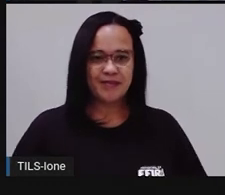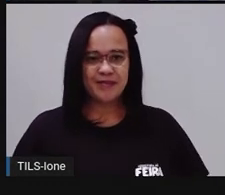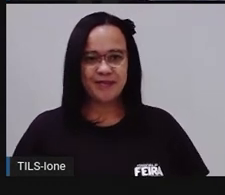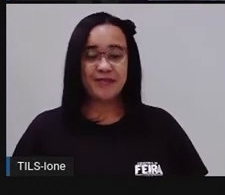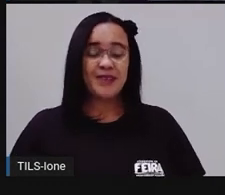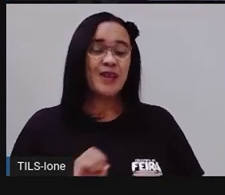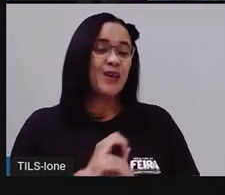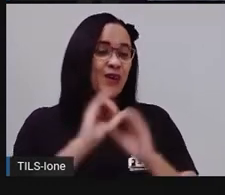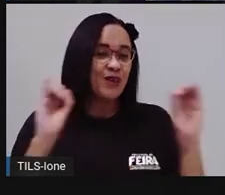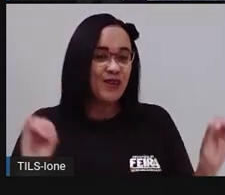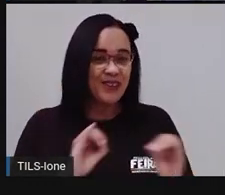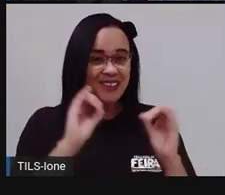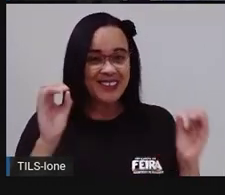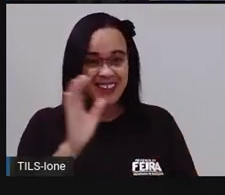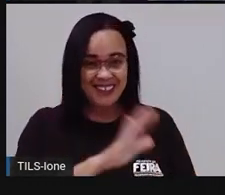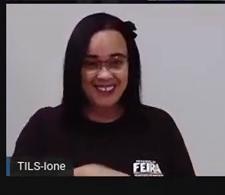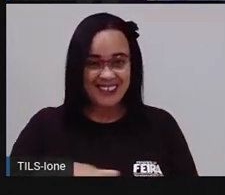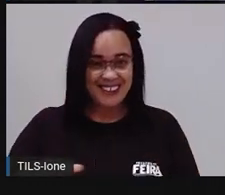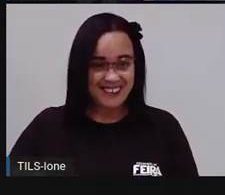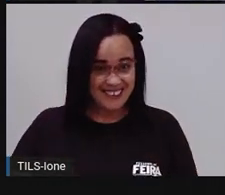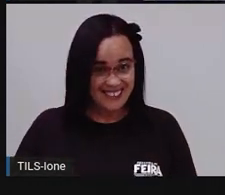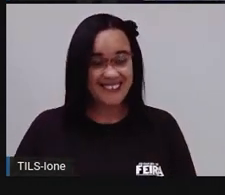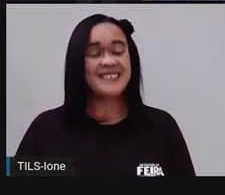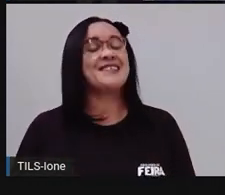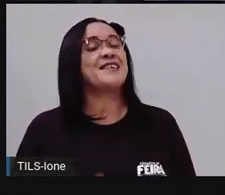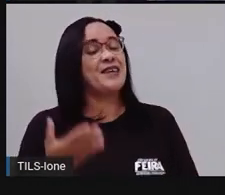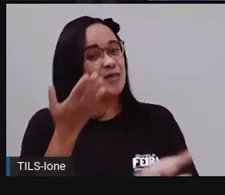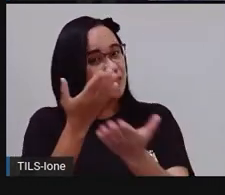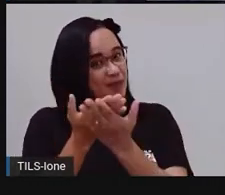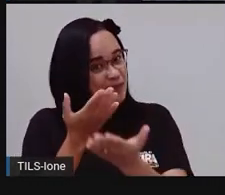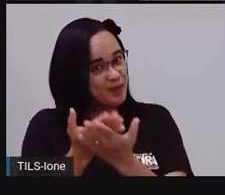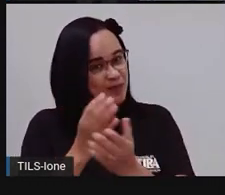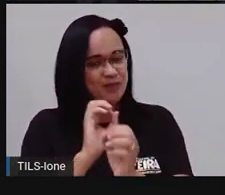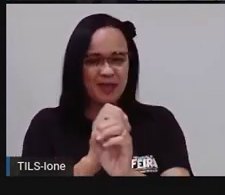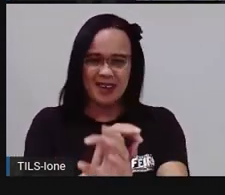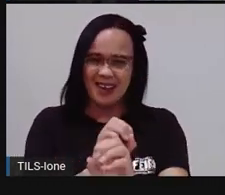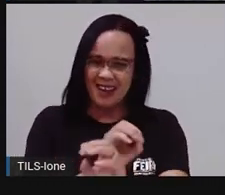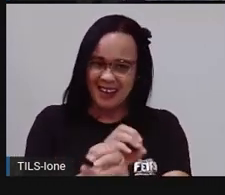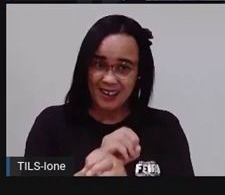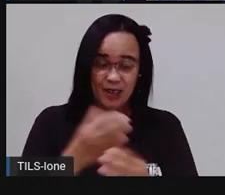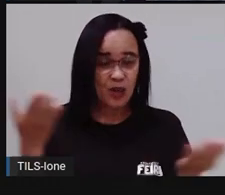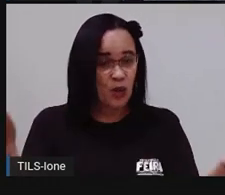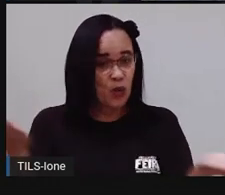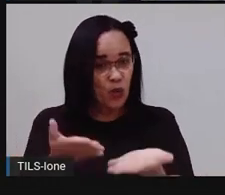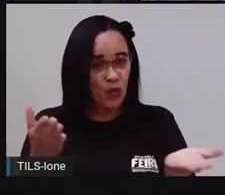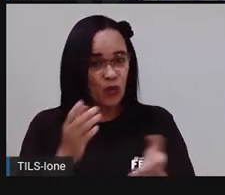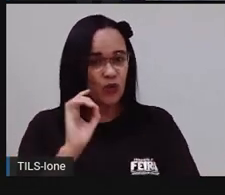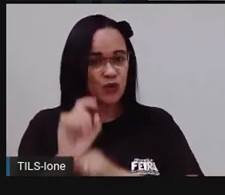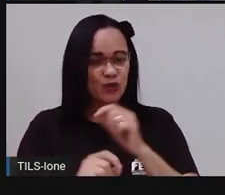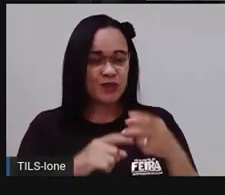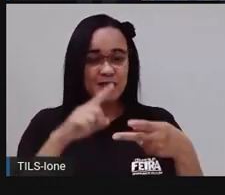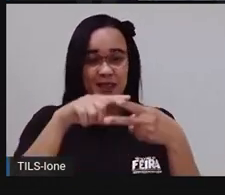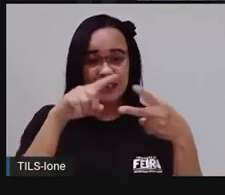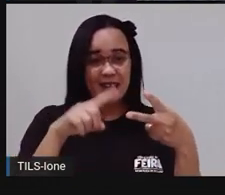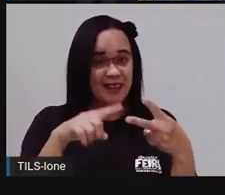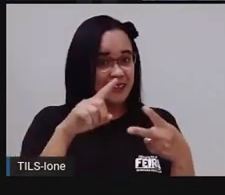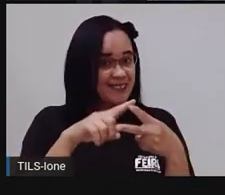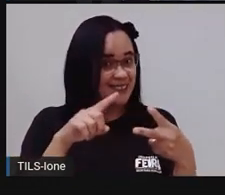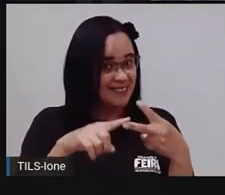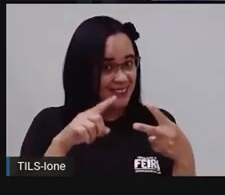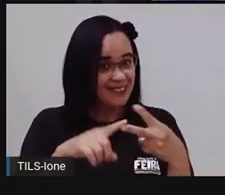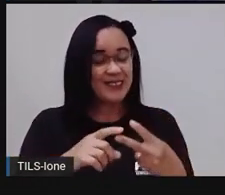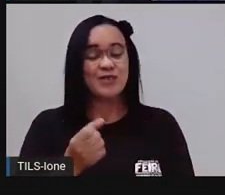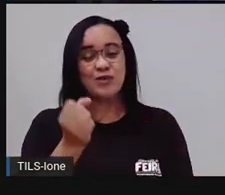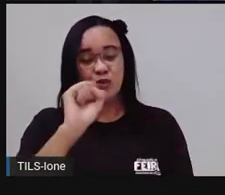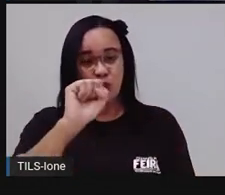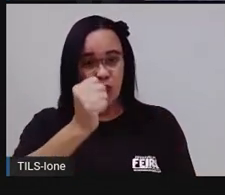Olá, crianças! Vamos para mais uma aula. E a aula de hoje, né? A nossa segunda aula do dia é a aula de número